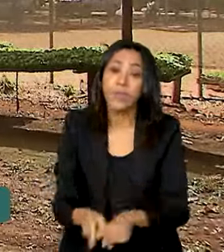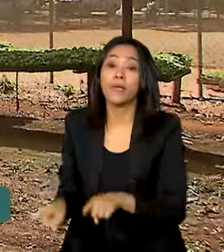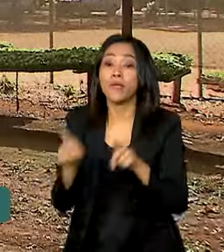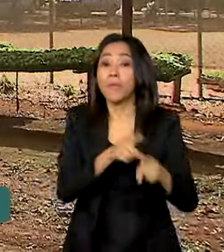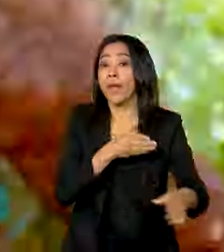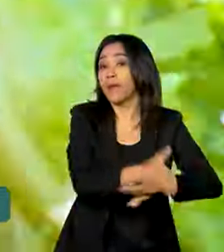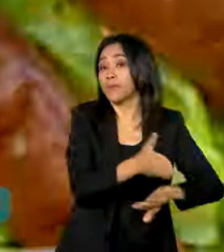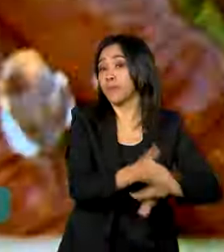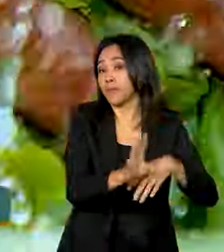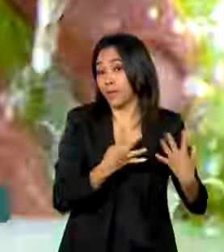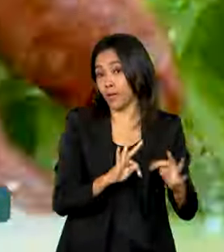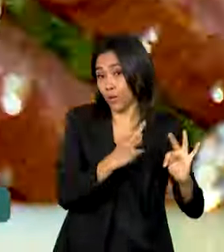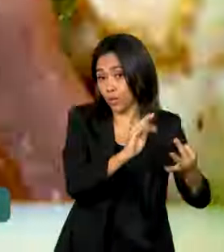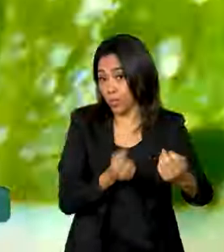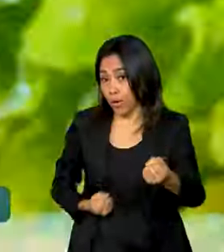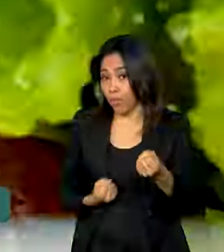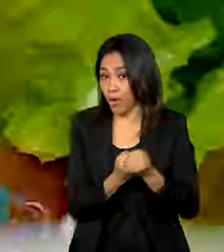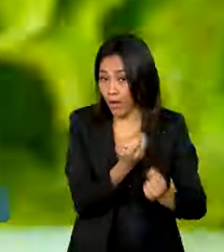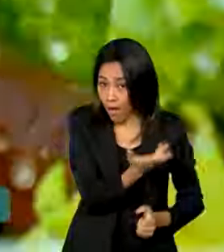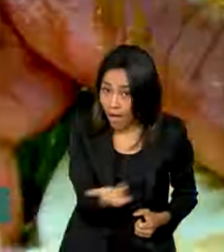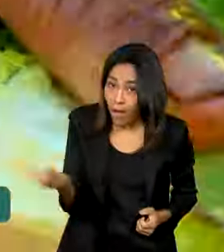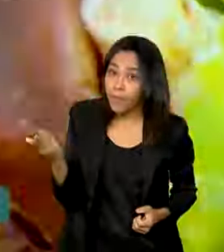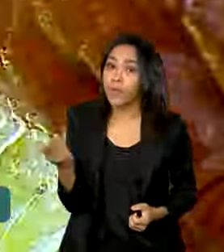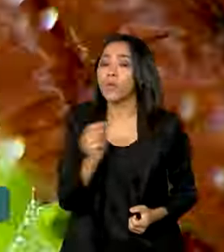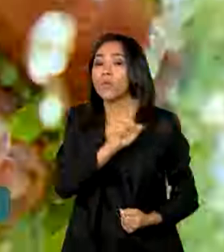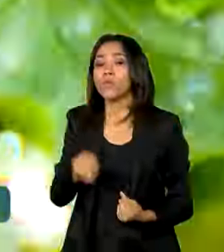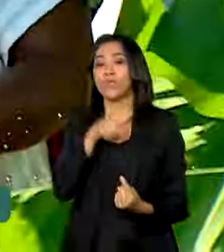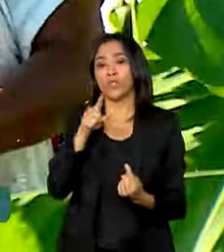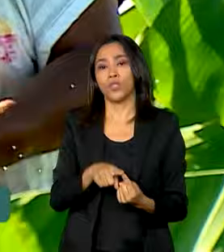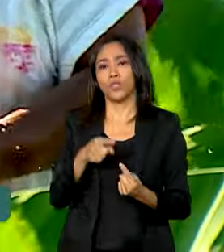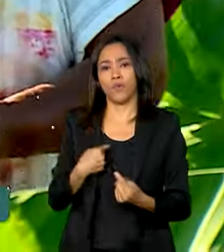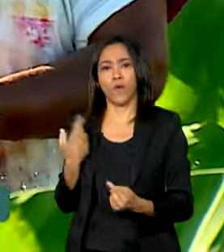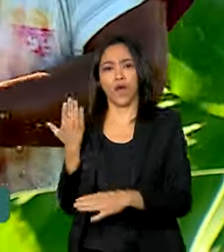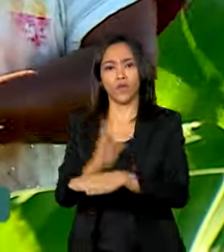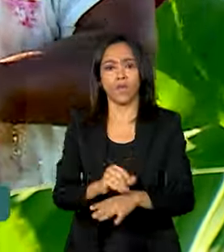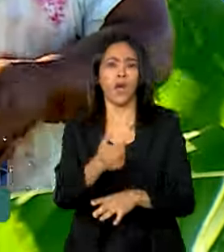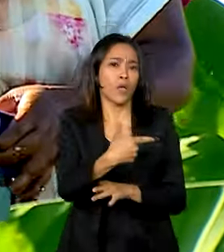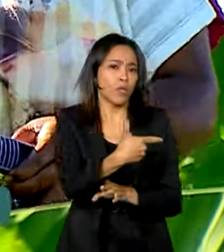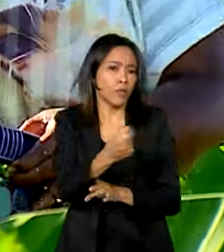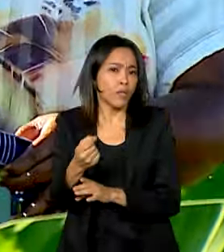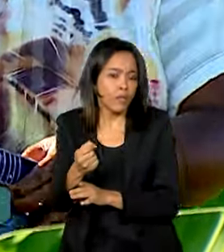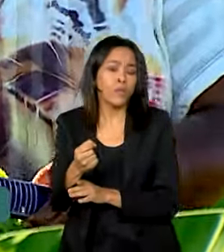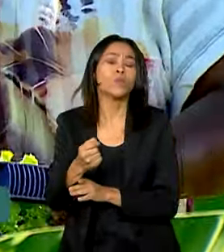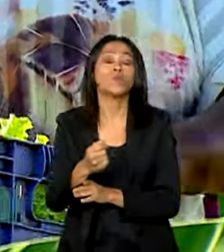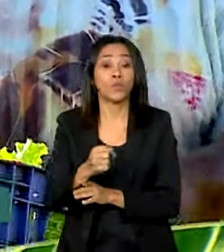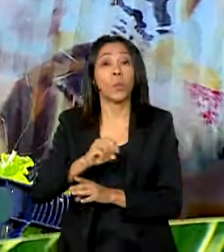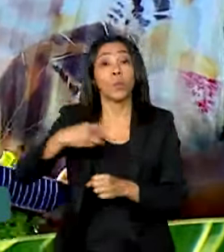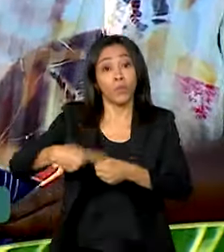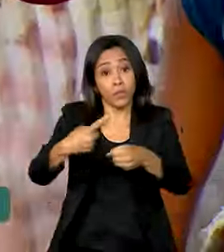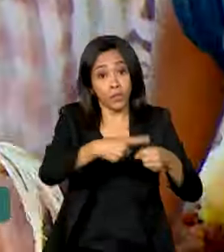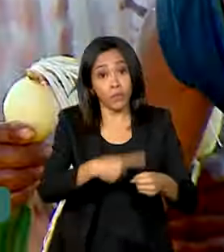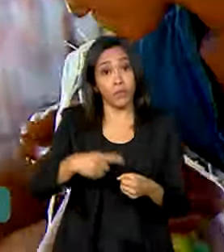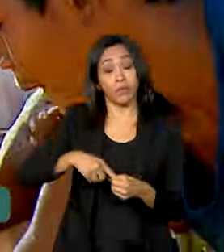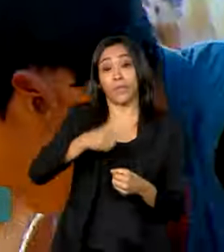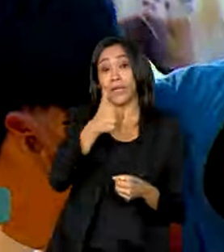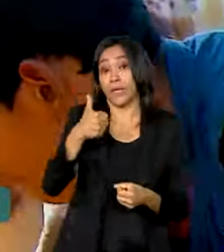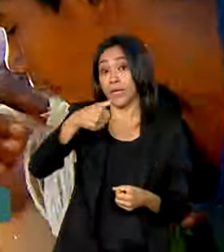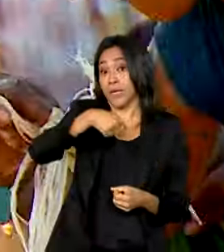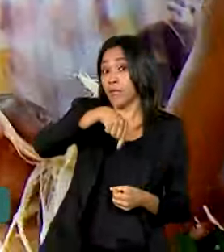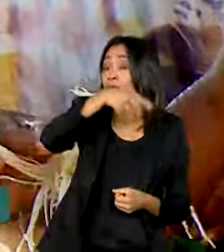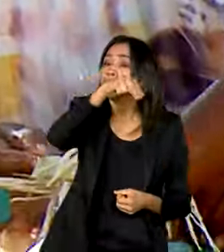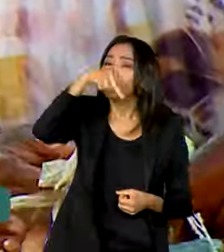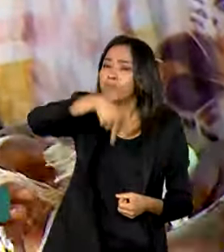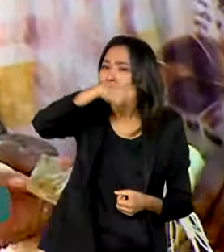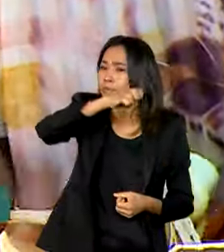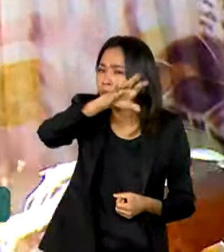agricultores. O objetivo inicial é atender 200 municípios em 14 estados das regiões Nordeste, Centro-Oeste,